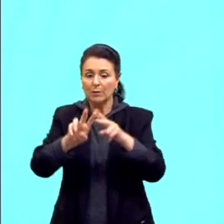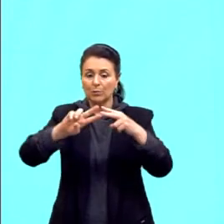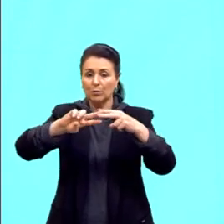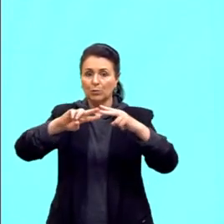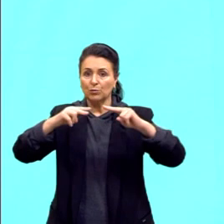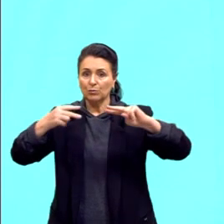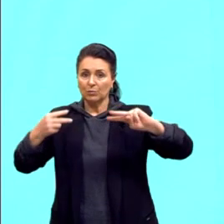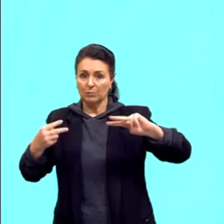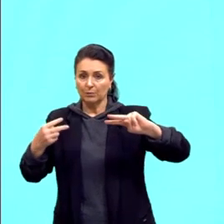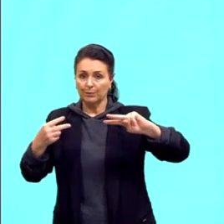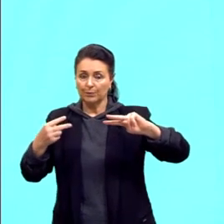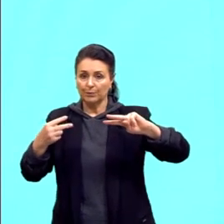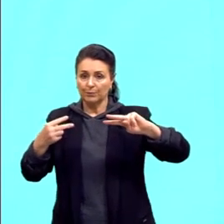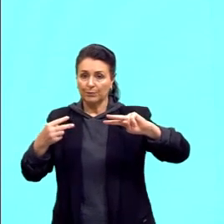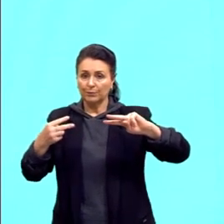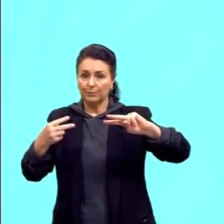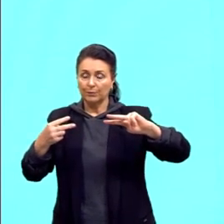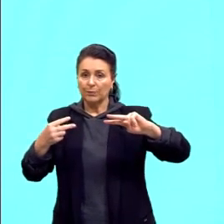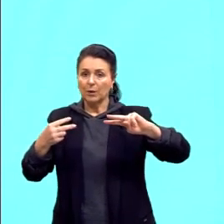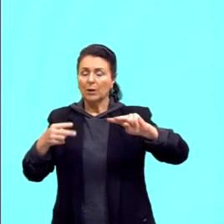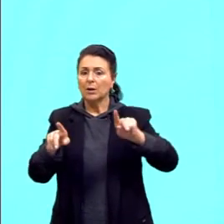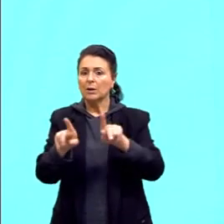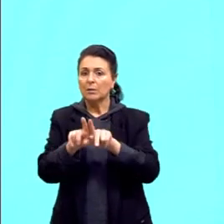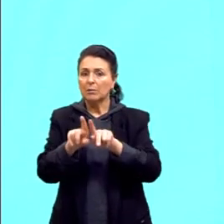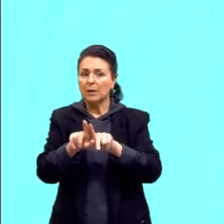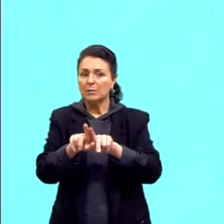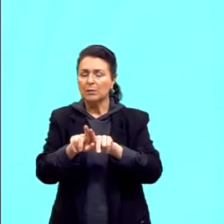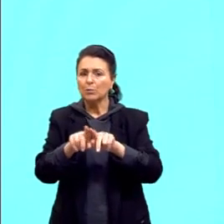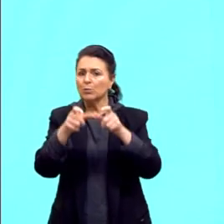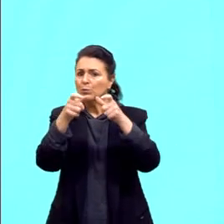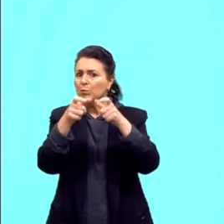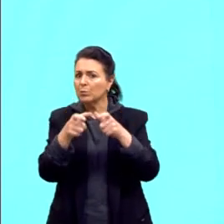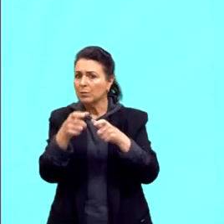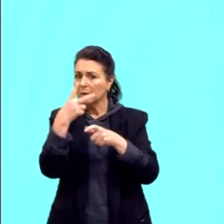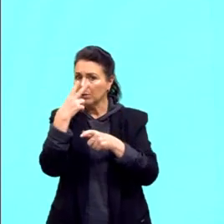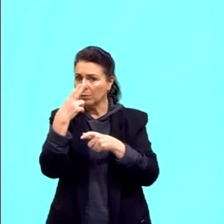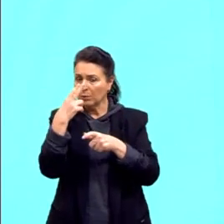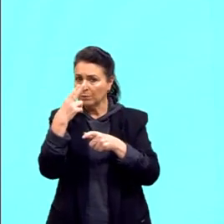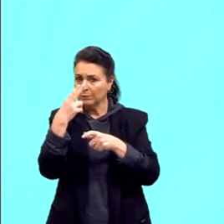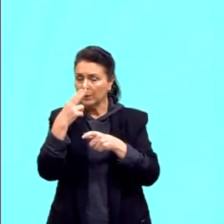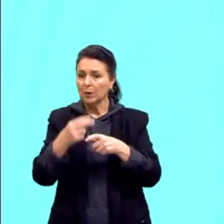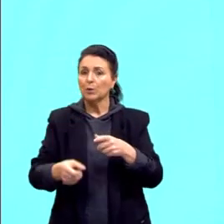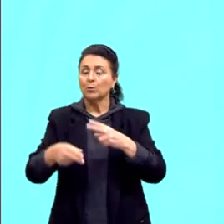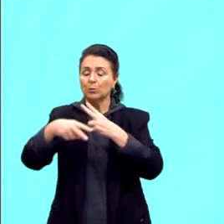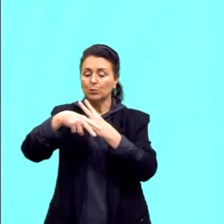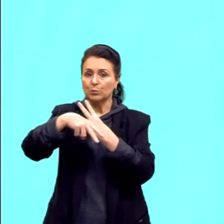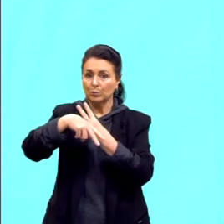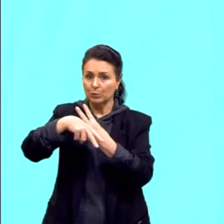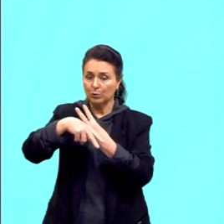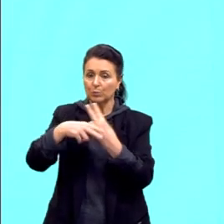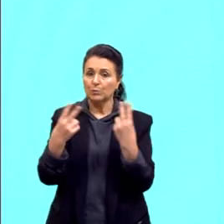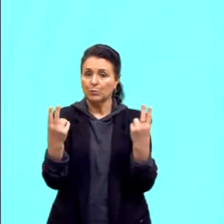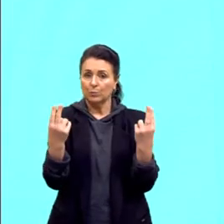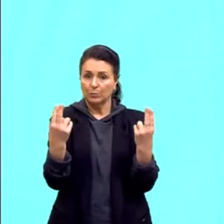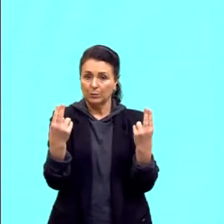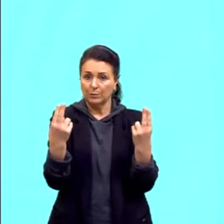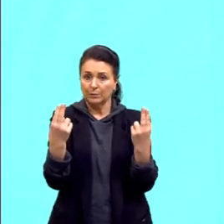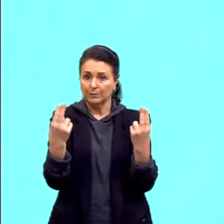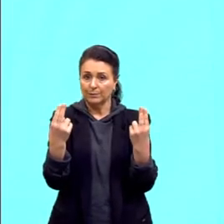que ocupam o mesmo locus nos cromossomos homólogos, nos cromossomos semelhantes lá.